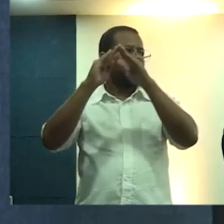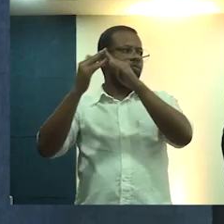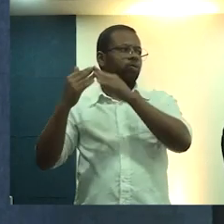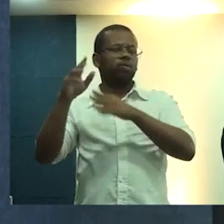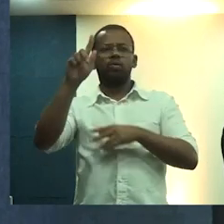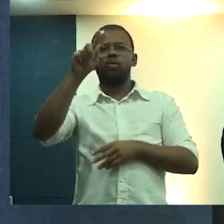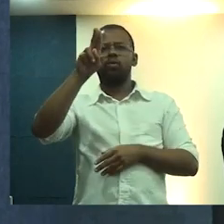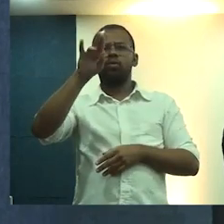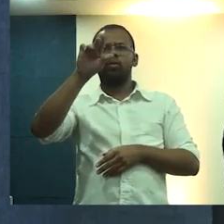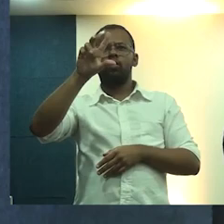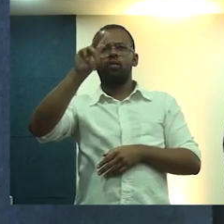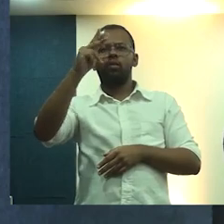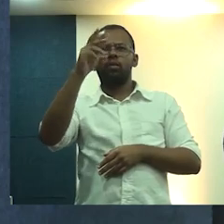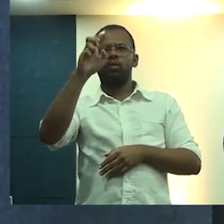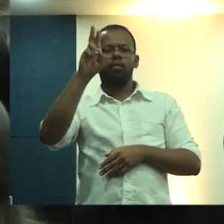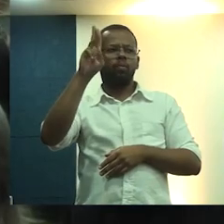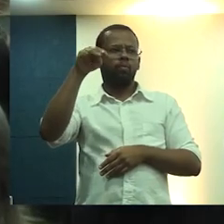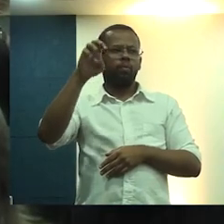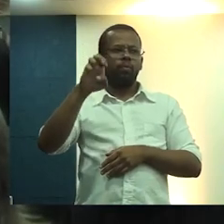Guilherme Simões.